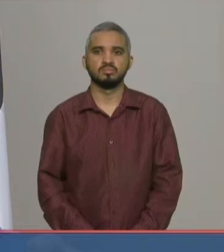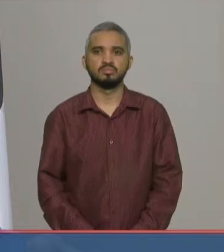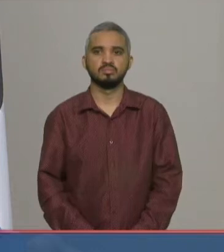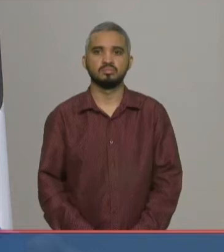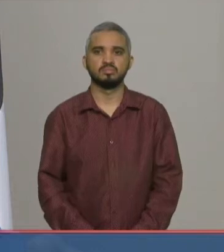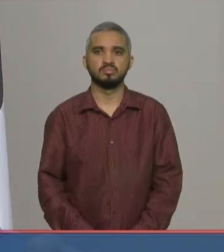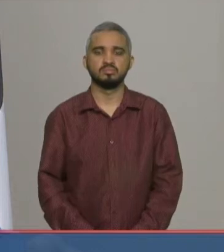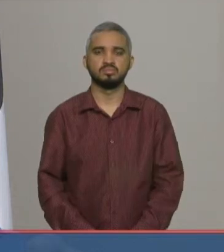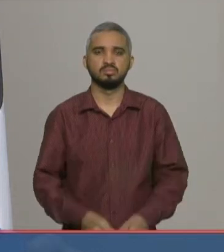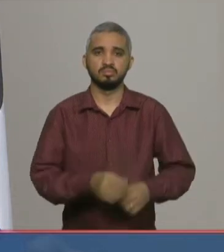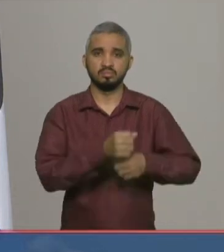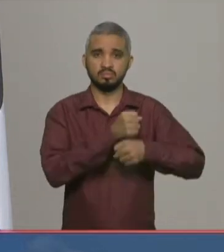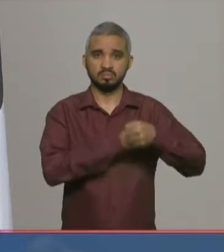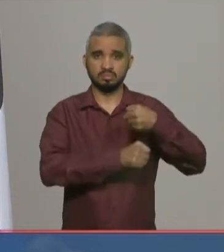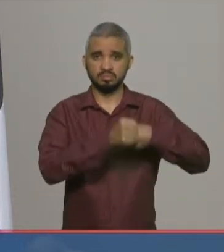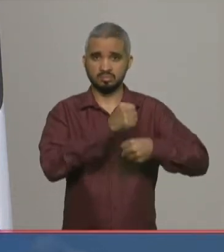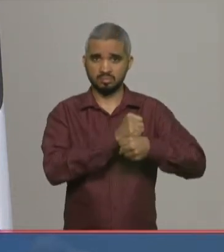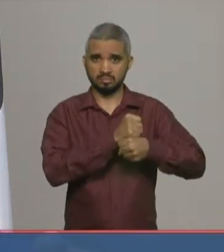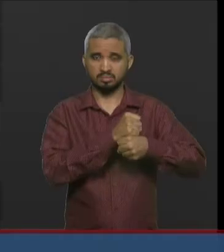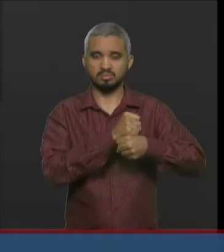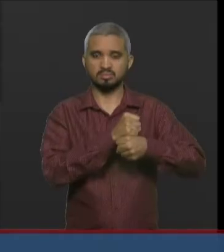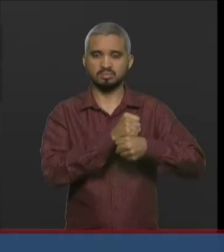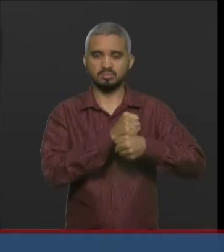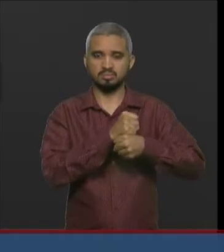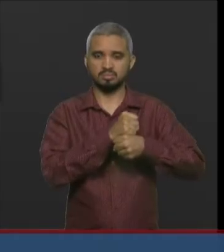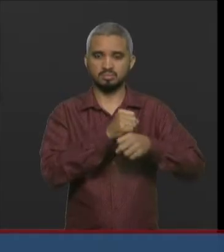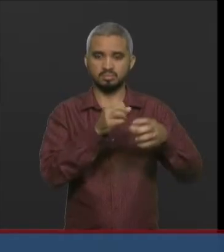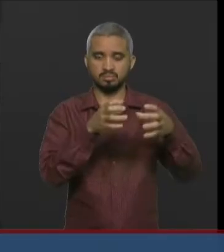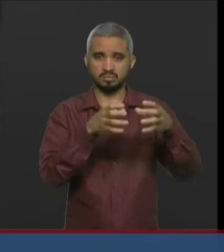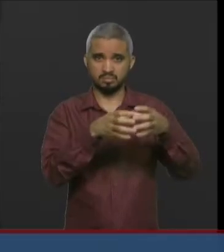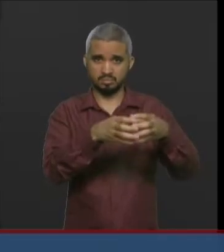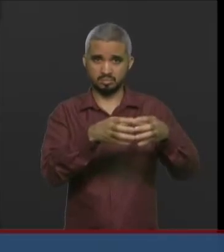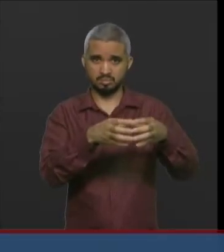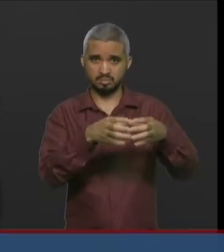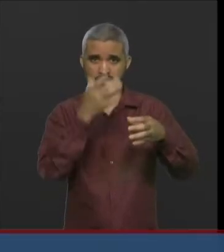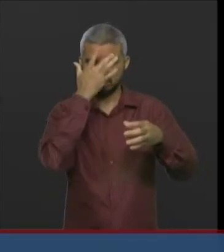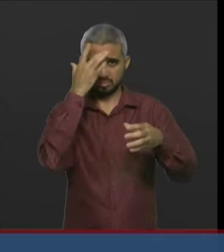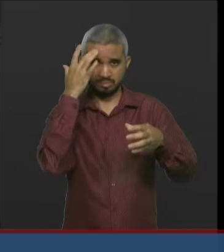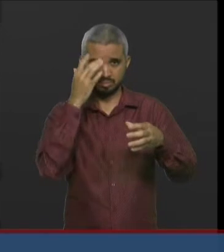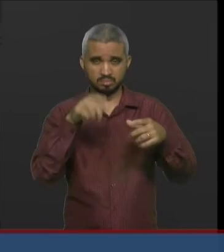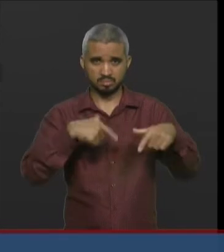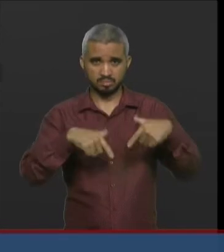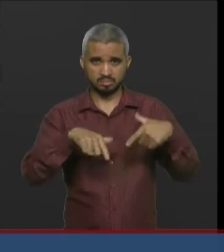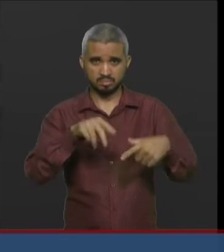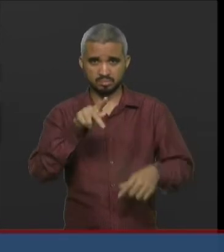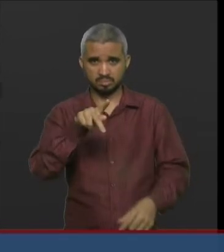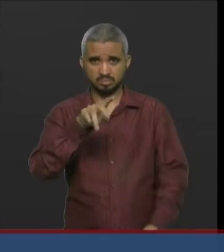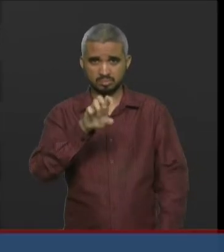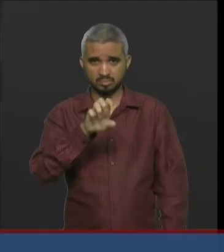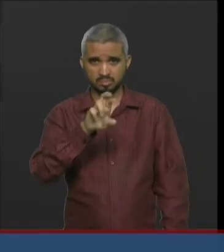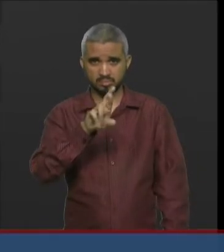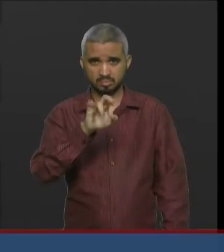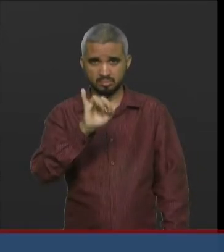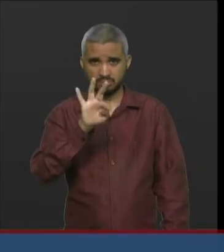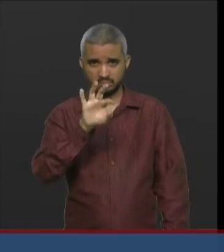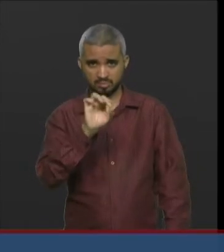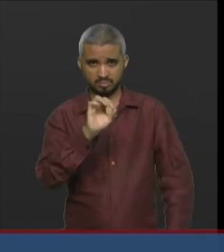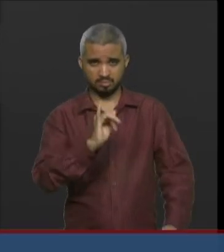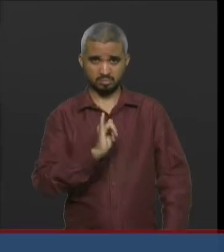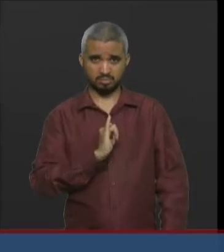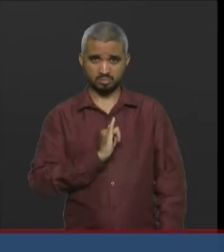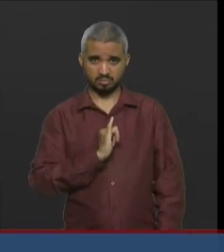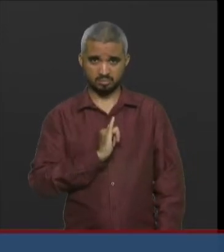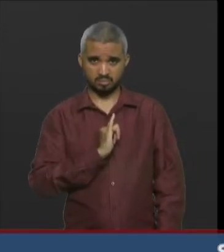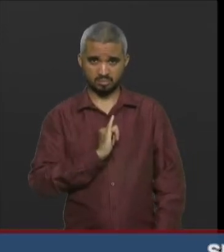No ano passado, fui procurado por vários peritos de Imperatriz e pedindo apoio para